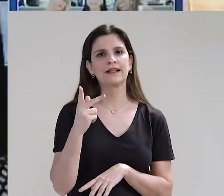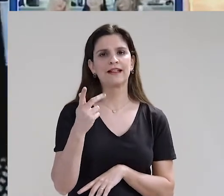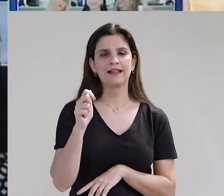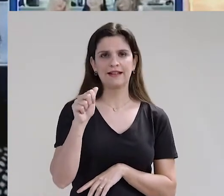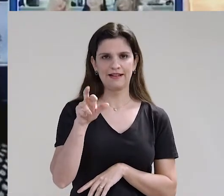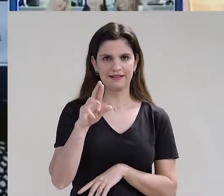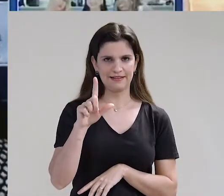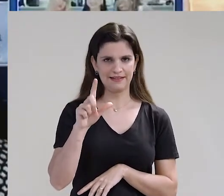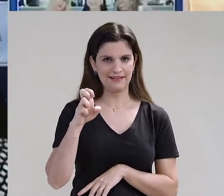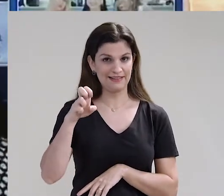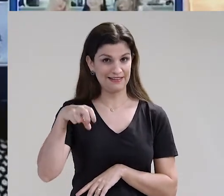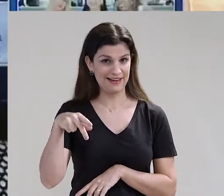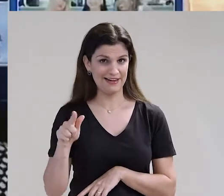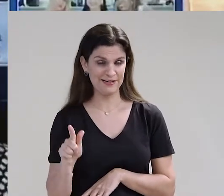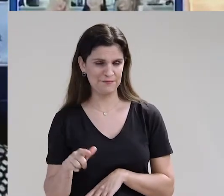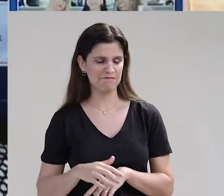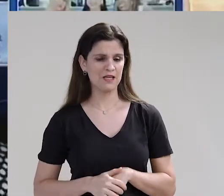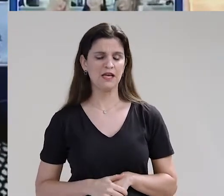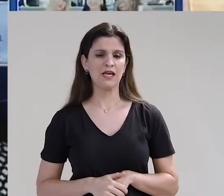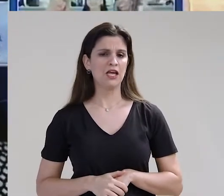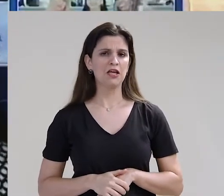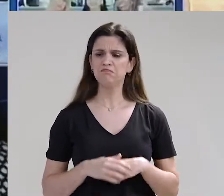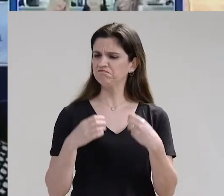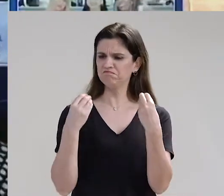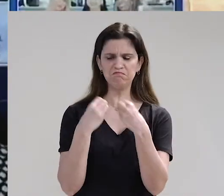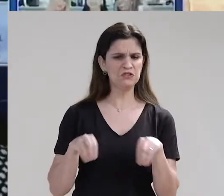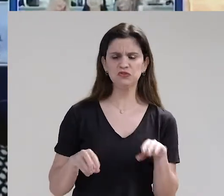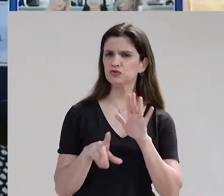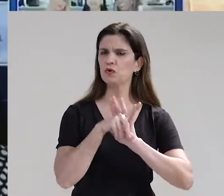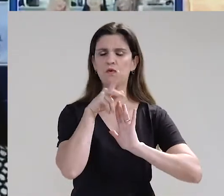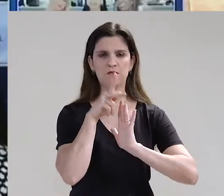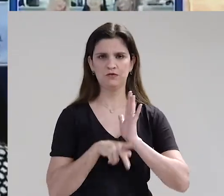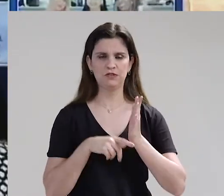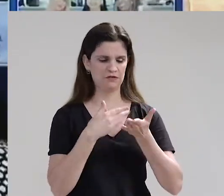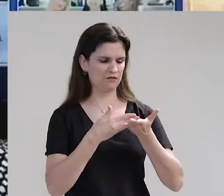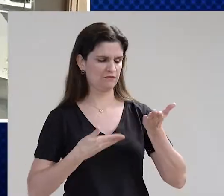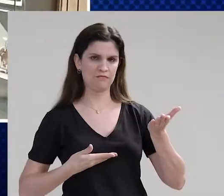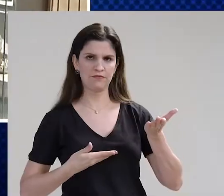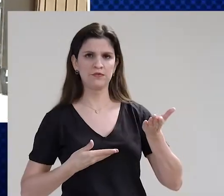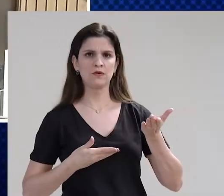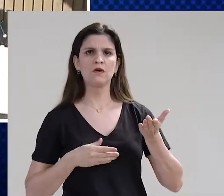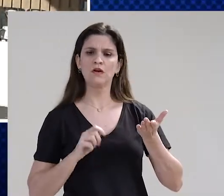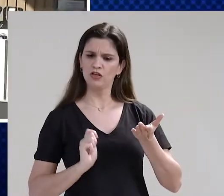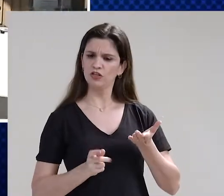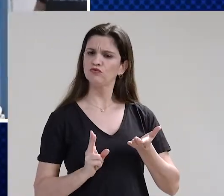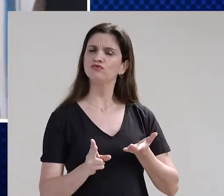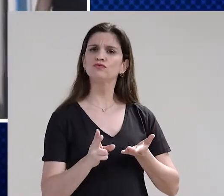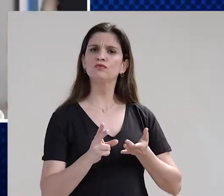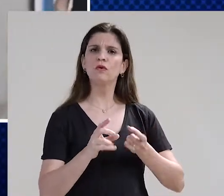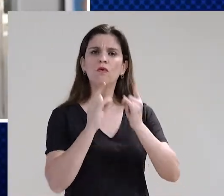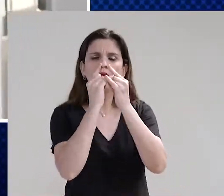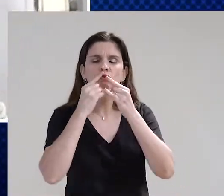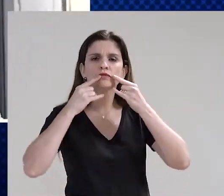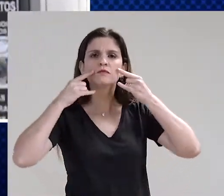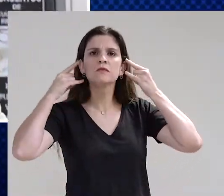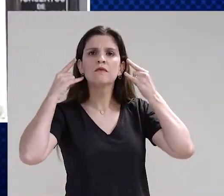Segundo a vereadora, o veto não prejudicou o objetivo do projeto, que manteve o uso obrigatório de máscaras